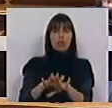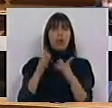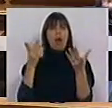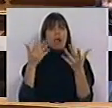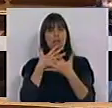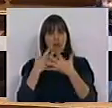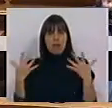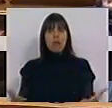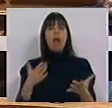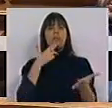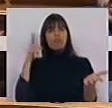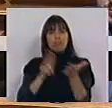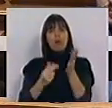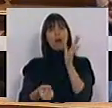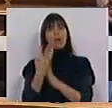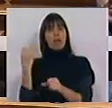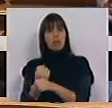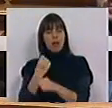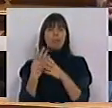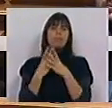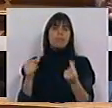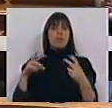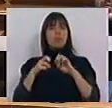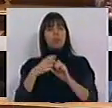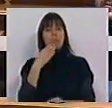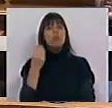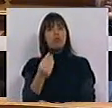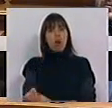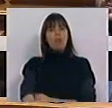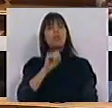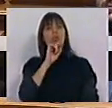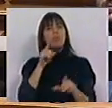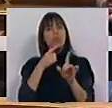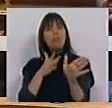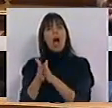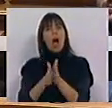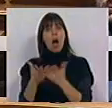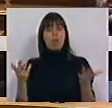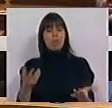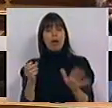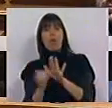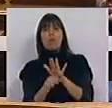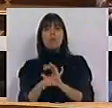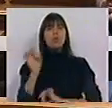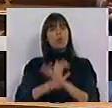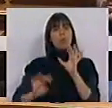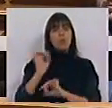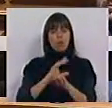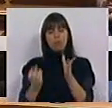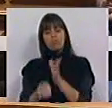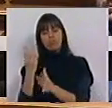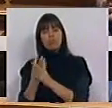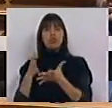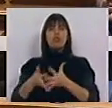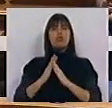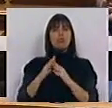estratégia profunda que crie, de facto, emprego e que resolva os problemas dos jovens, eventualmente aproveitando os fundos comunitários, criando